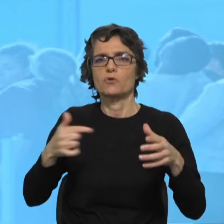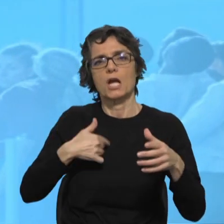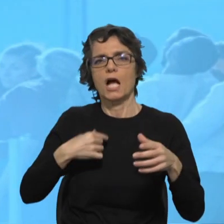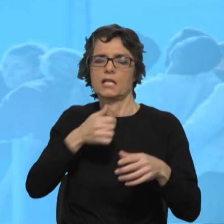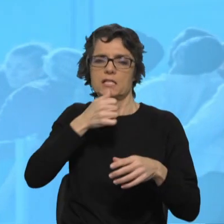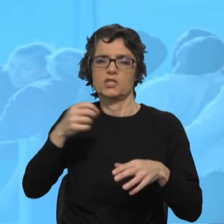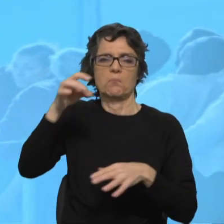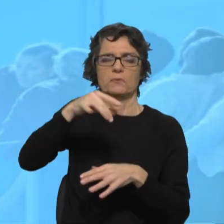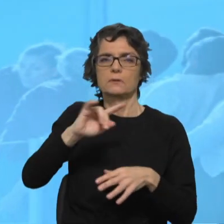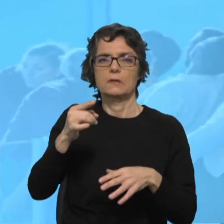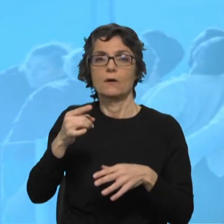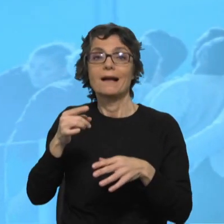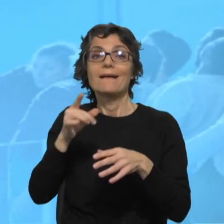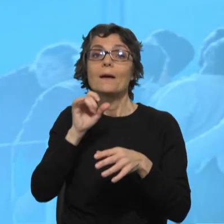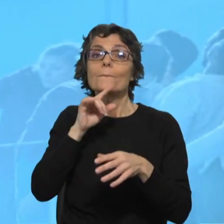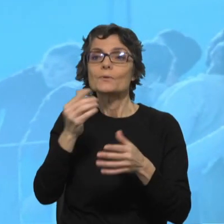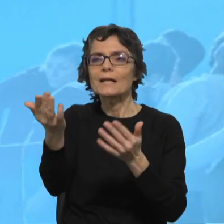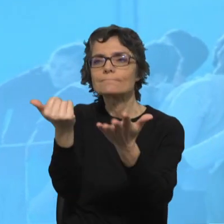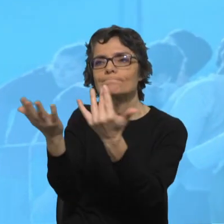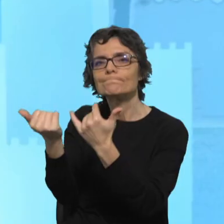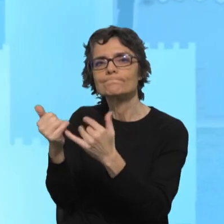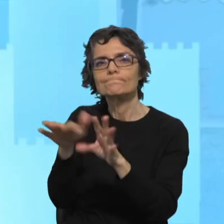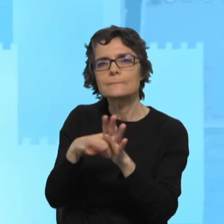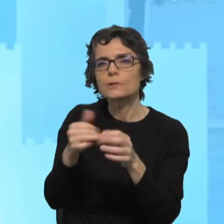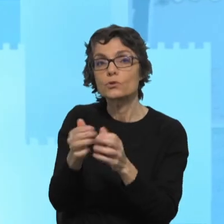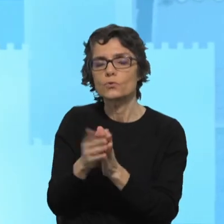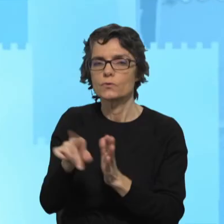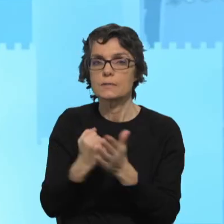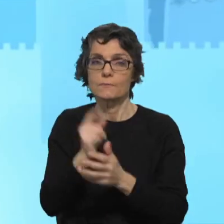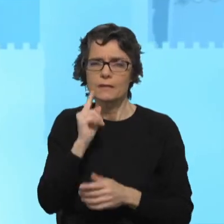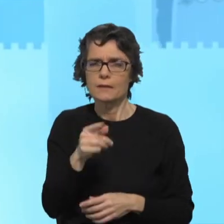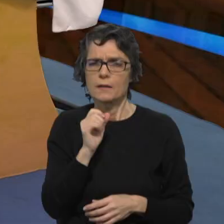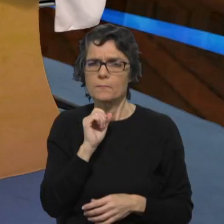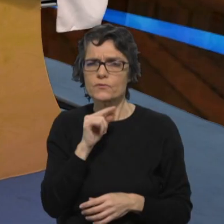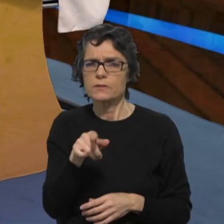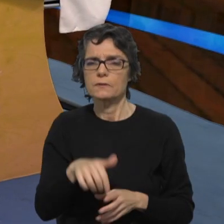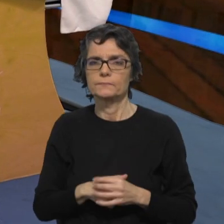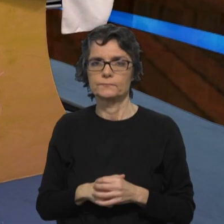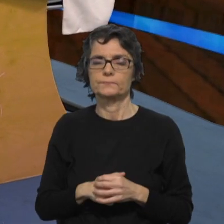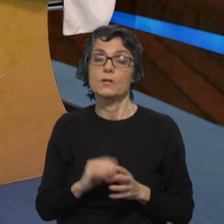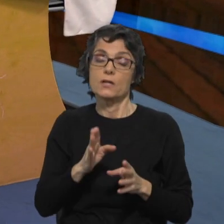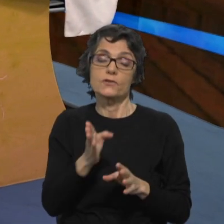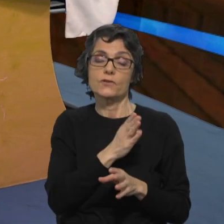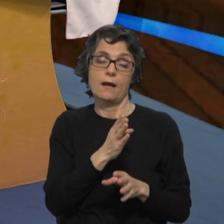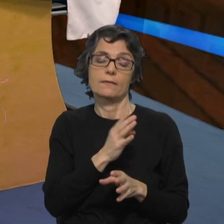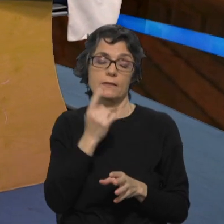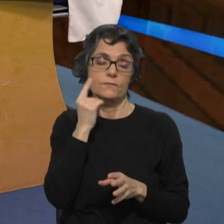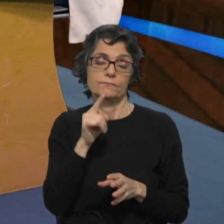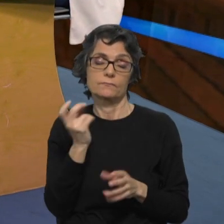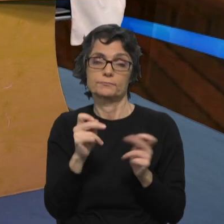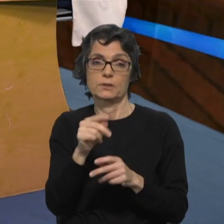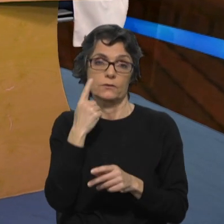minoritários, não é? Até tivemos um empate, que é assim quase uma coisa impossível. Eu penso que